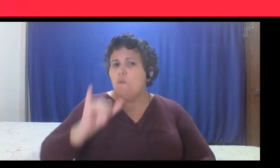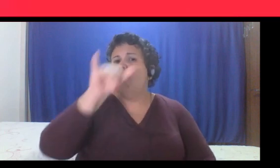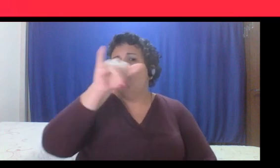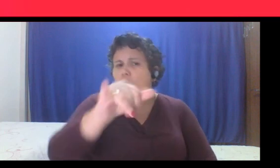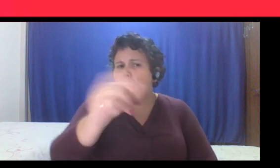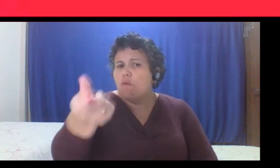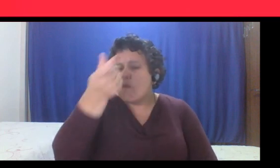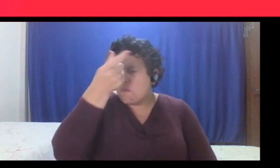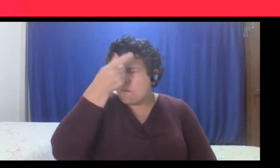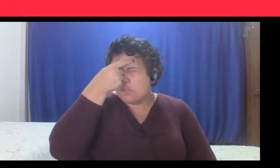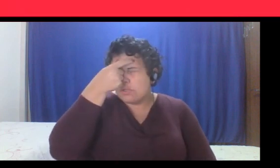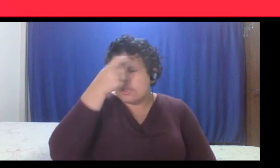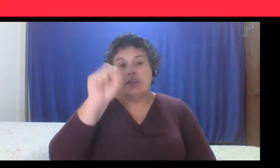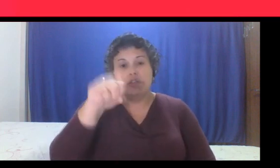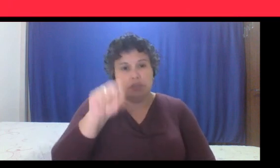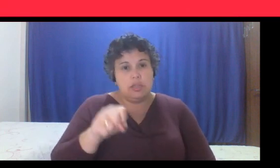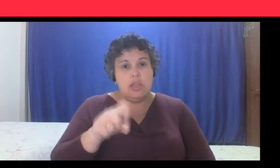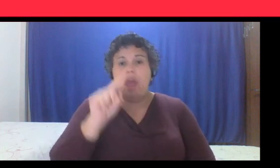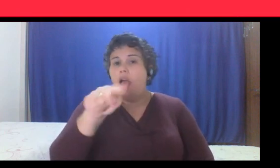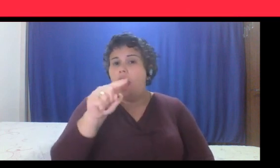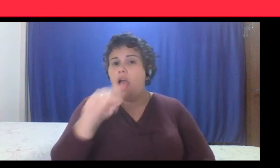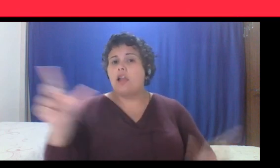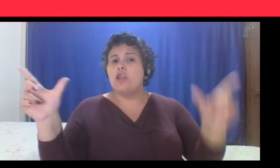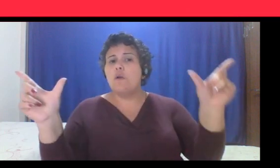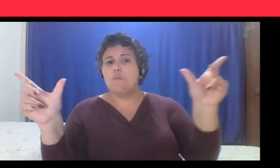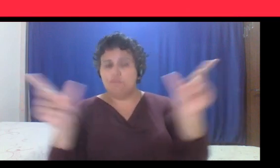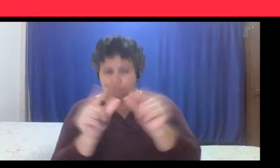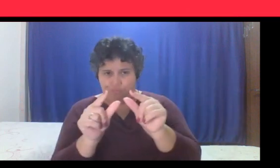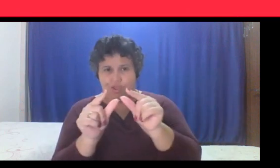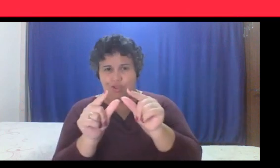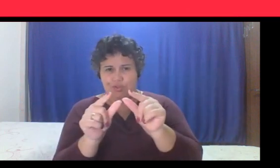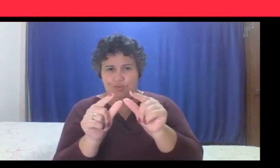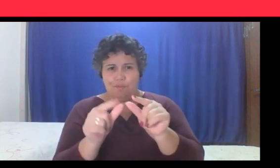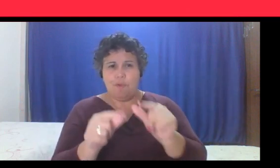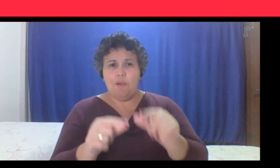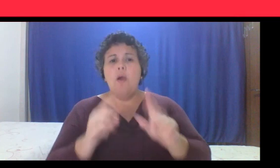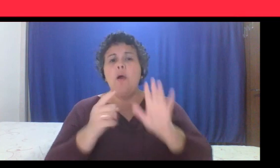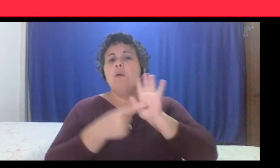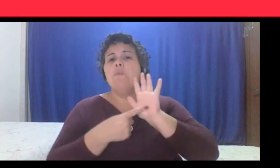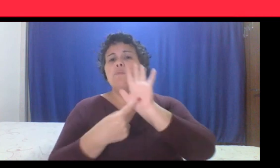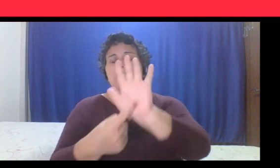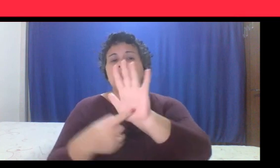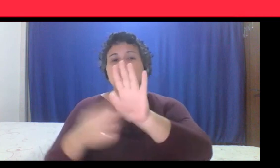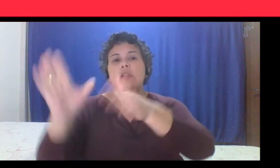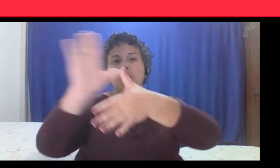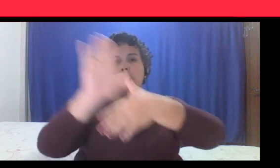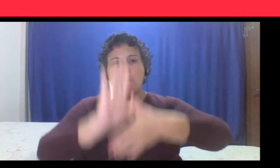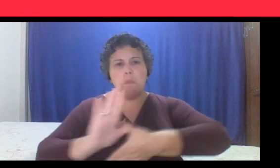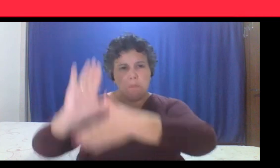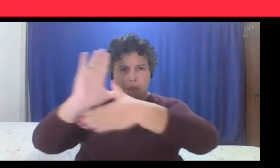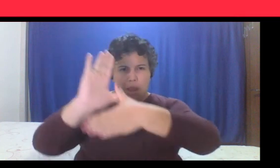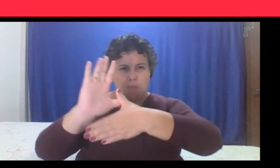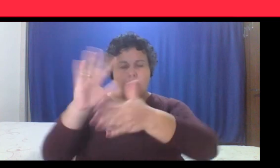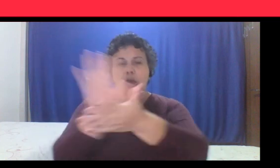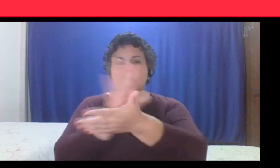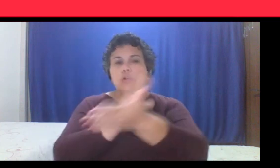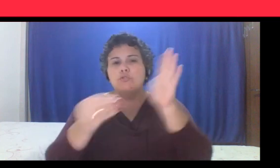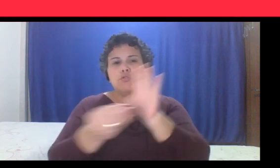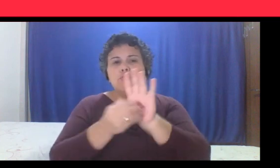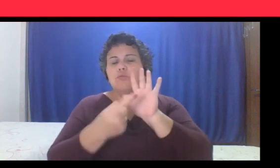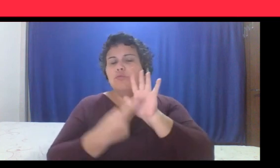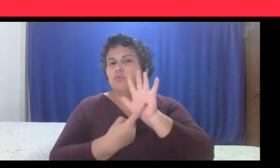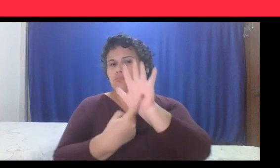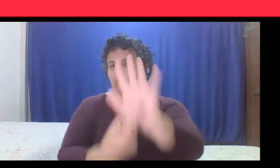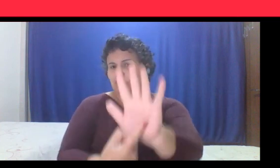Resumo, né, um grande resumo aqui, um mapa, né, de tudo que a gente falou e fica o recado, né,